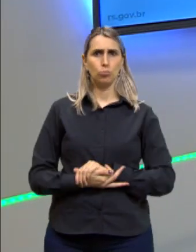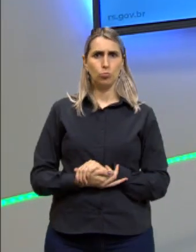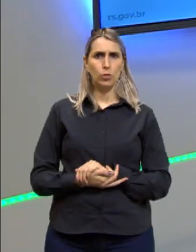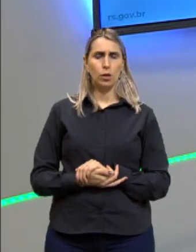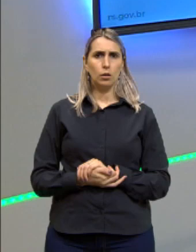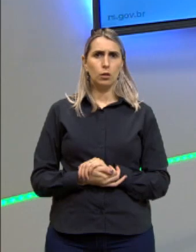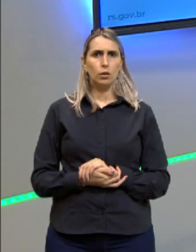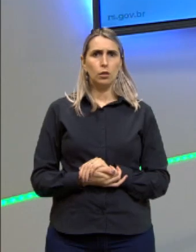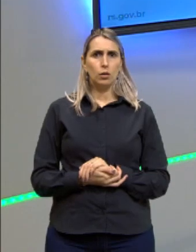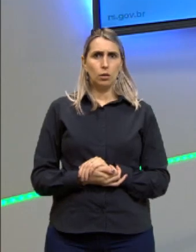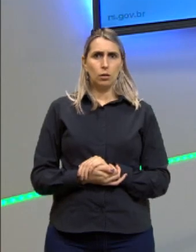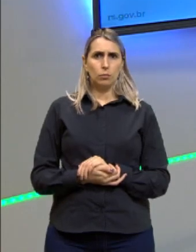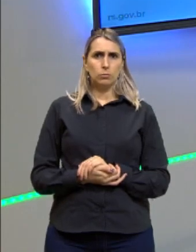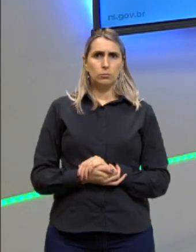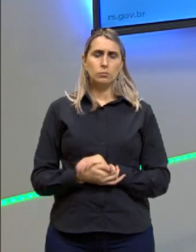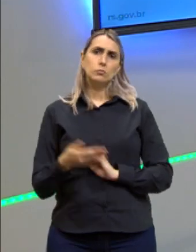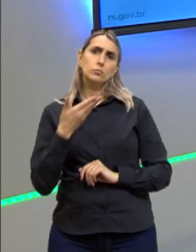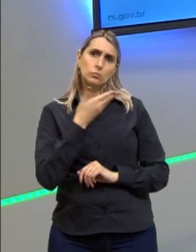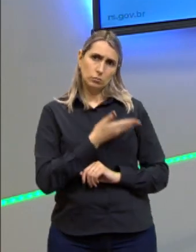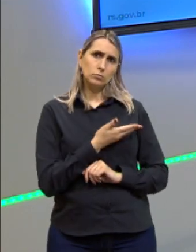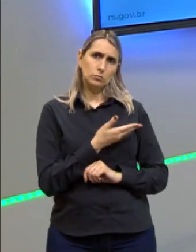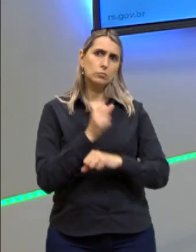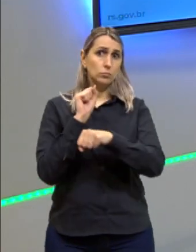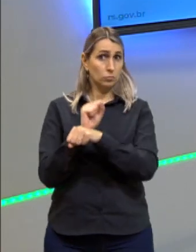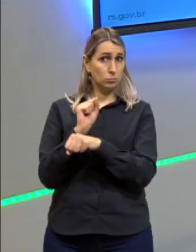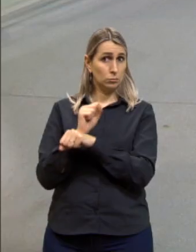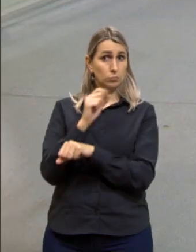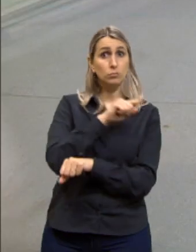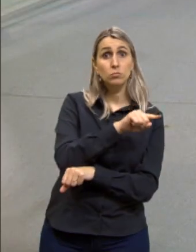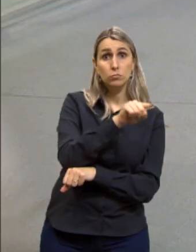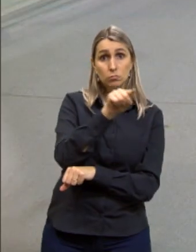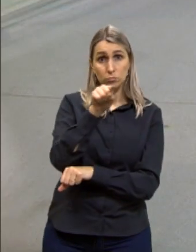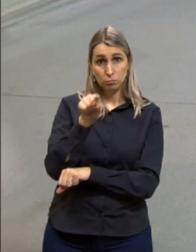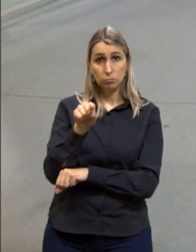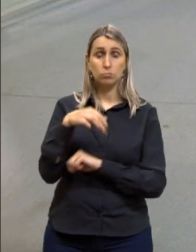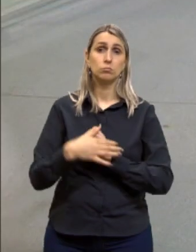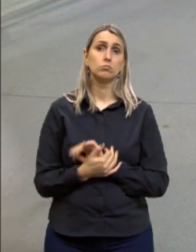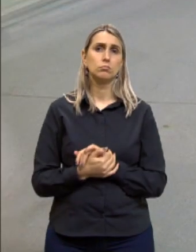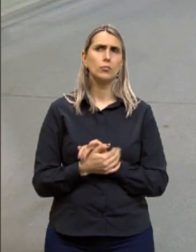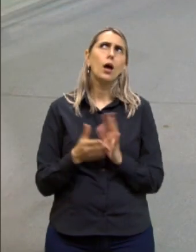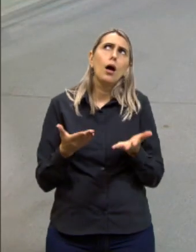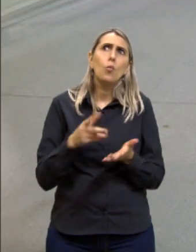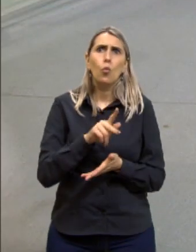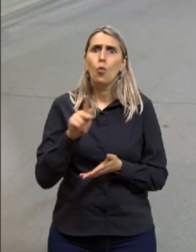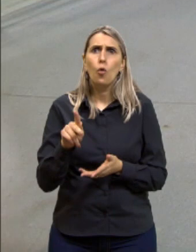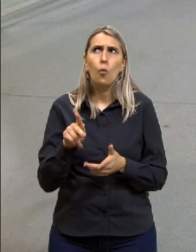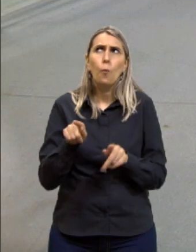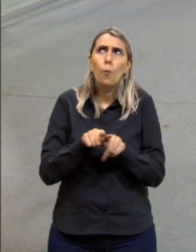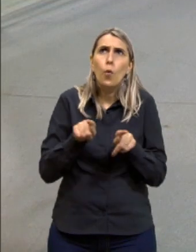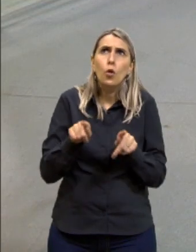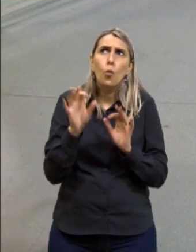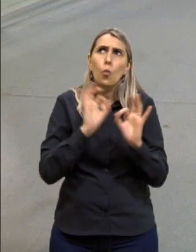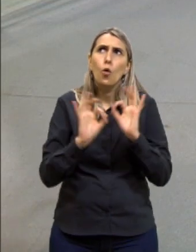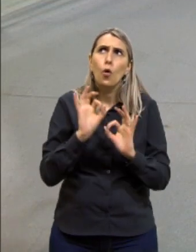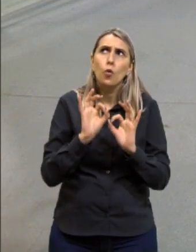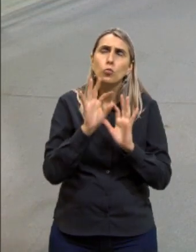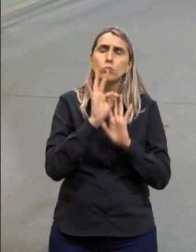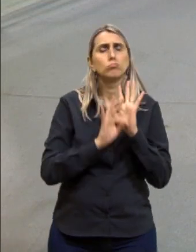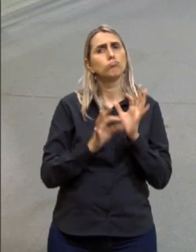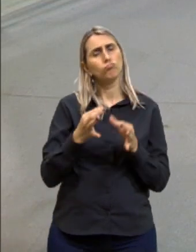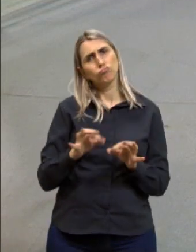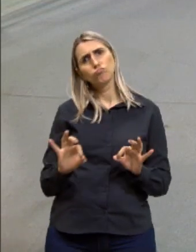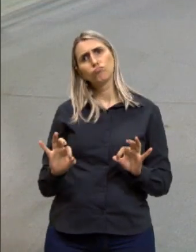Então, olha só, isso aqui eles estão esperando de vocês, tá? Ah, professor, mas é um projeto de texto simples?